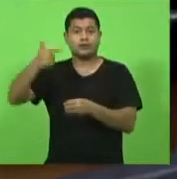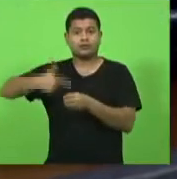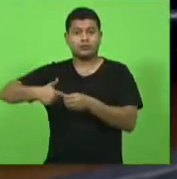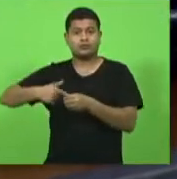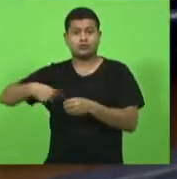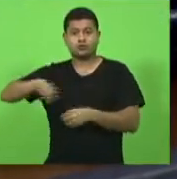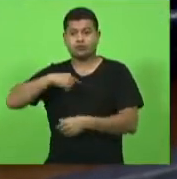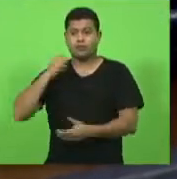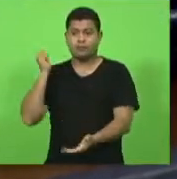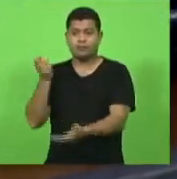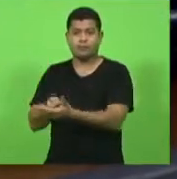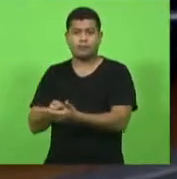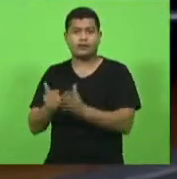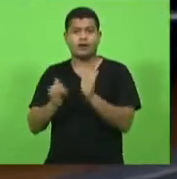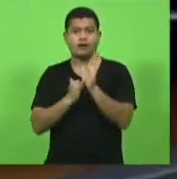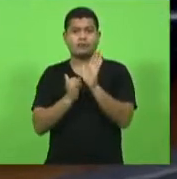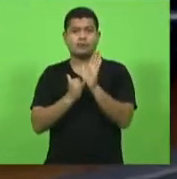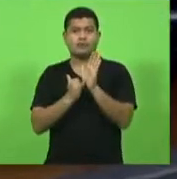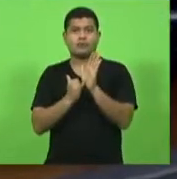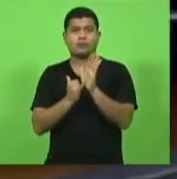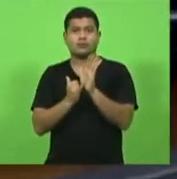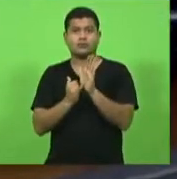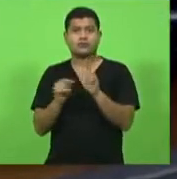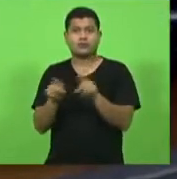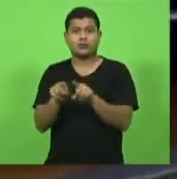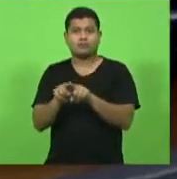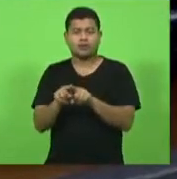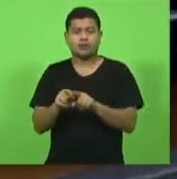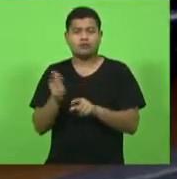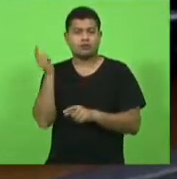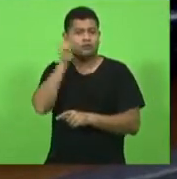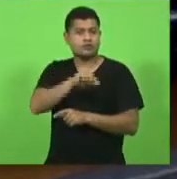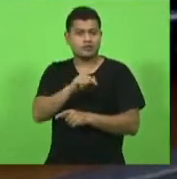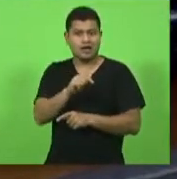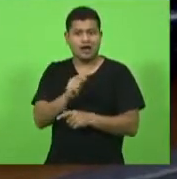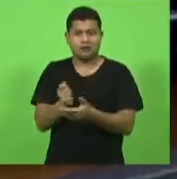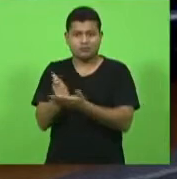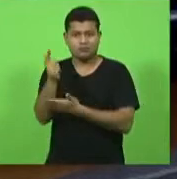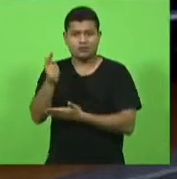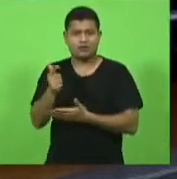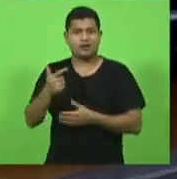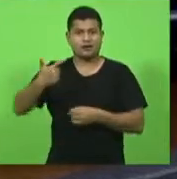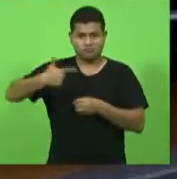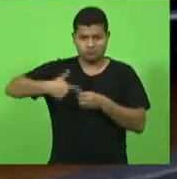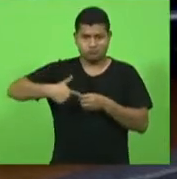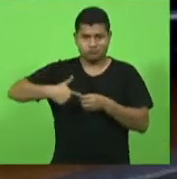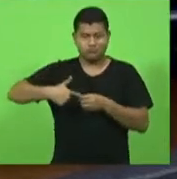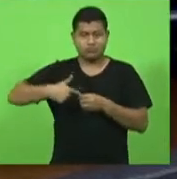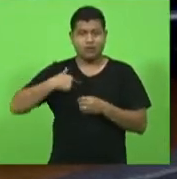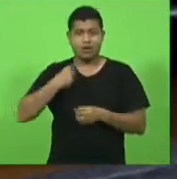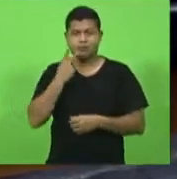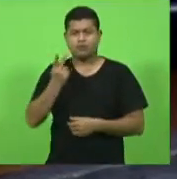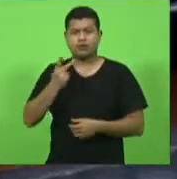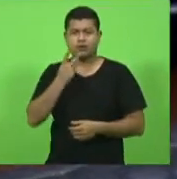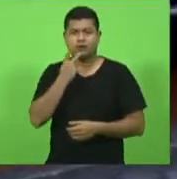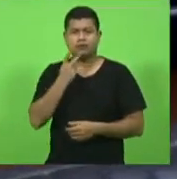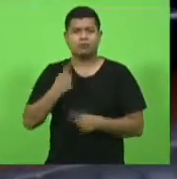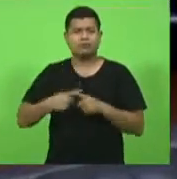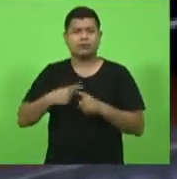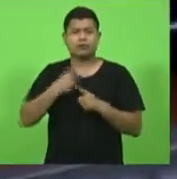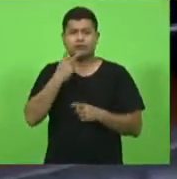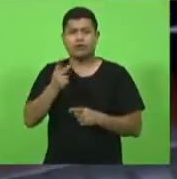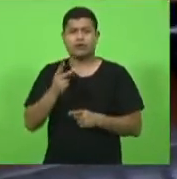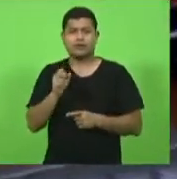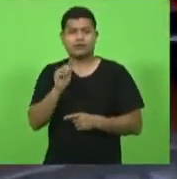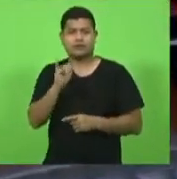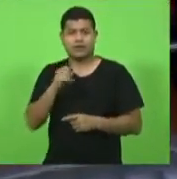impostos e levamos um pouco de gasolina e por que eu falei sobre débito e crédito não adianta apenas